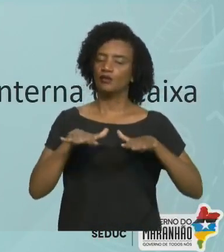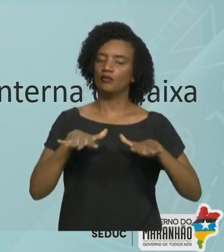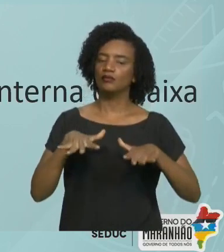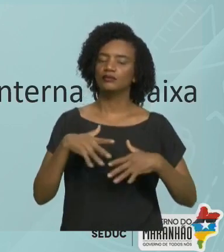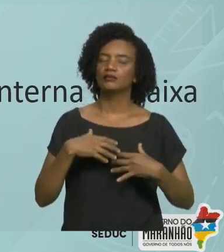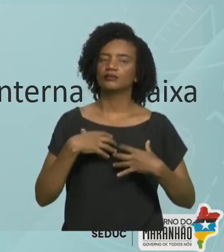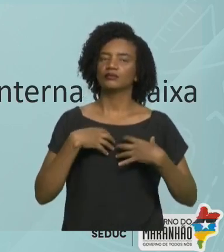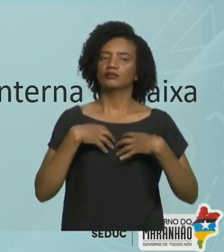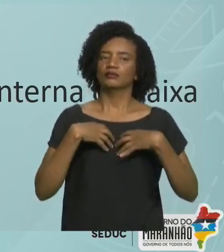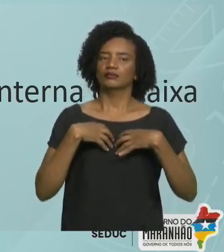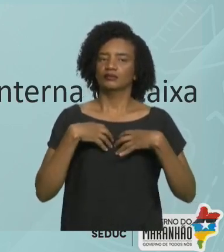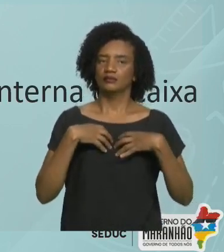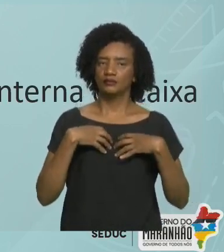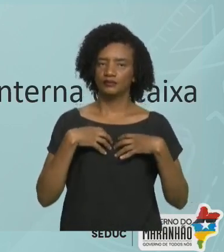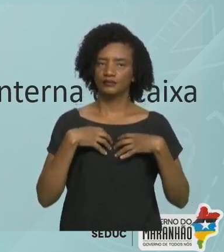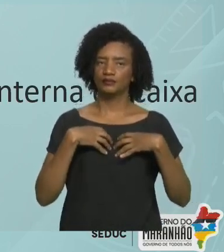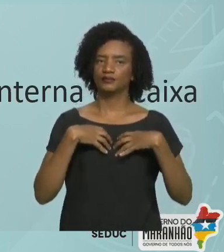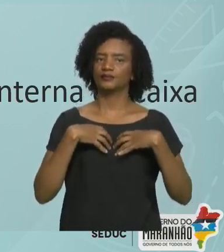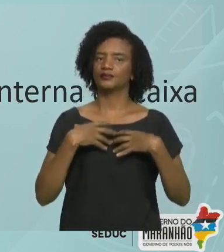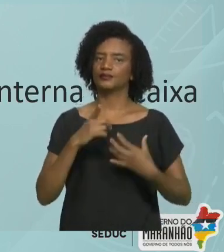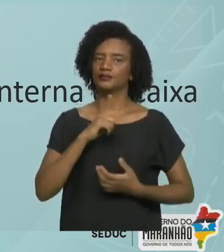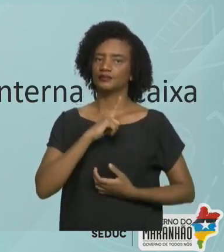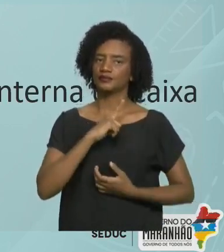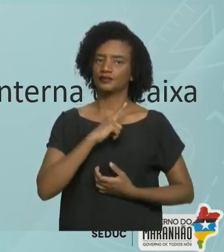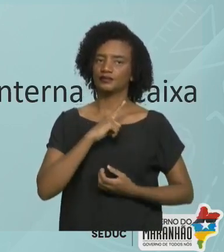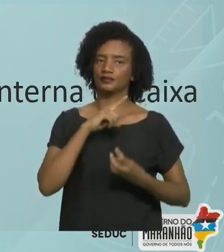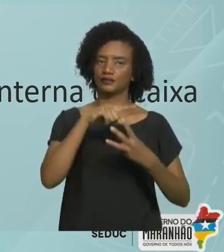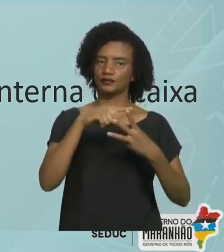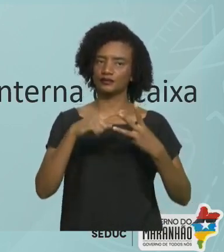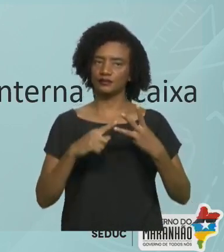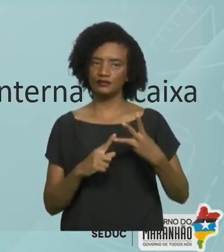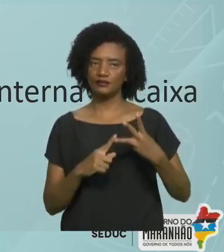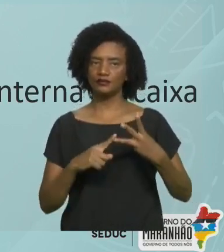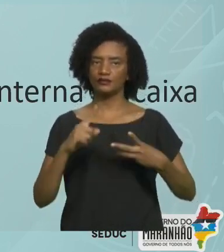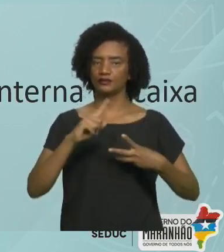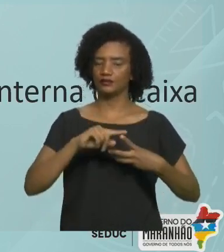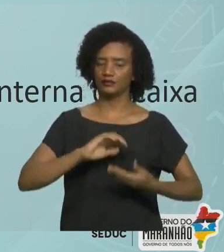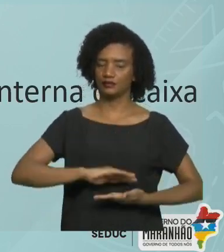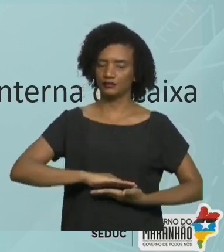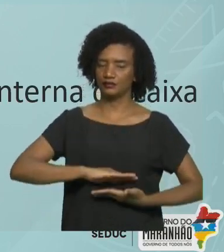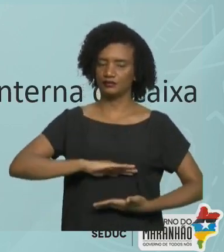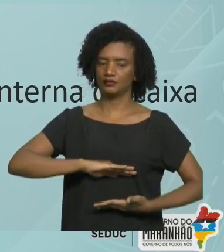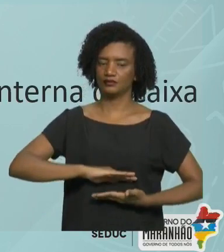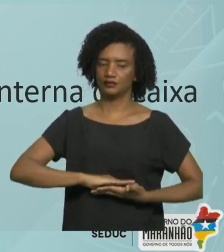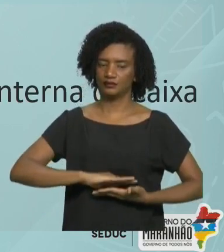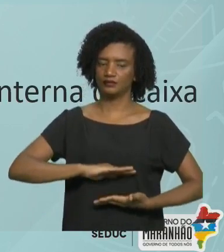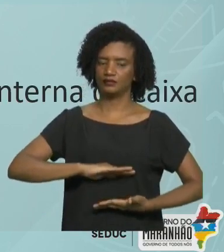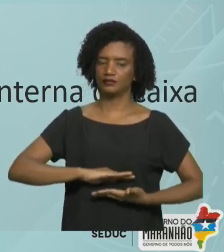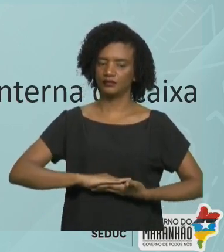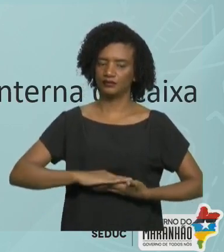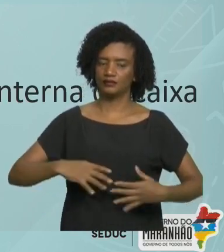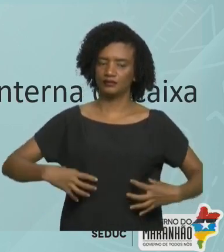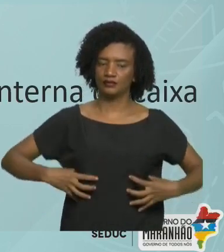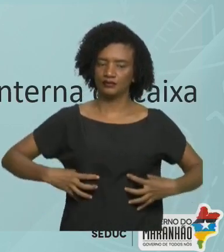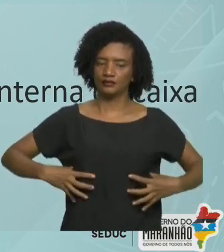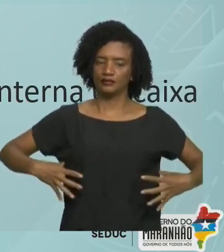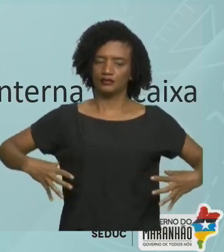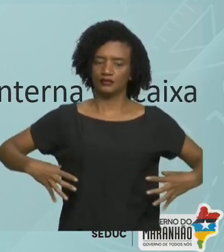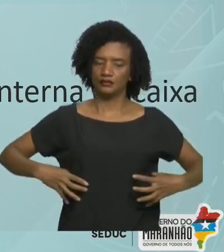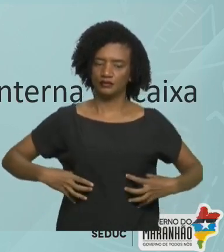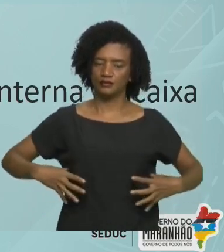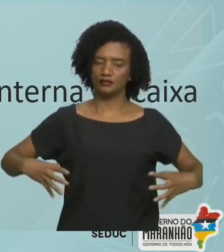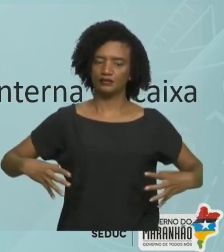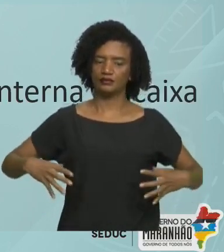através da ação dessas três estruturas em comum. Diafragma, costelas e músculos intercostais.